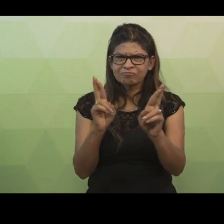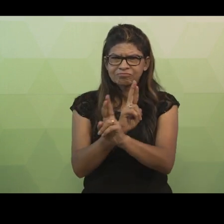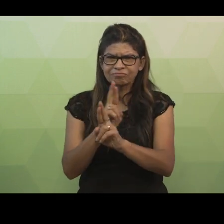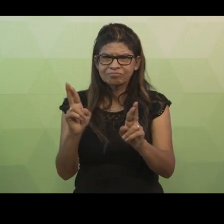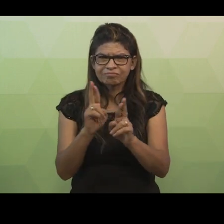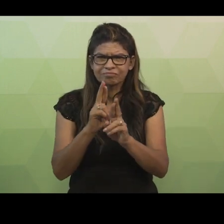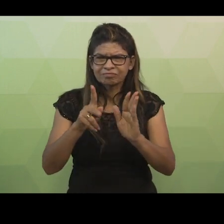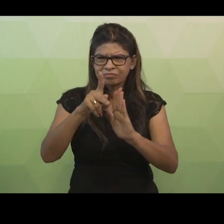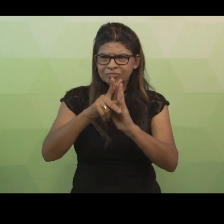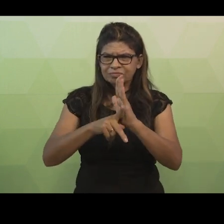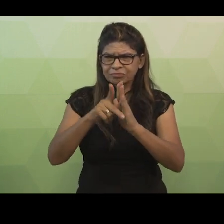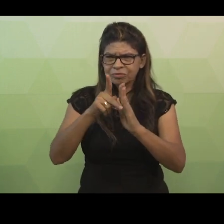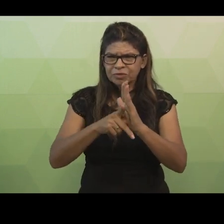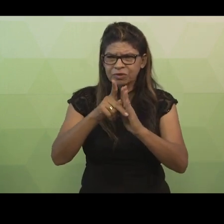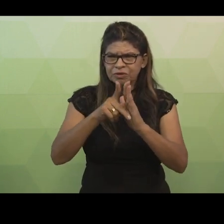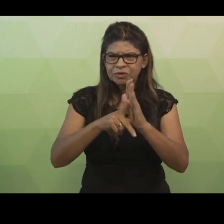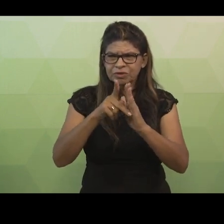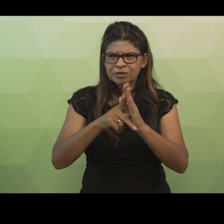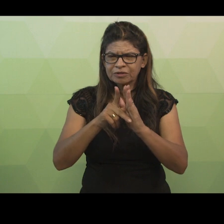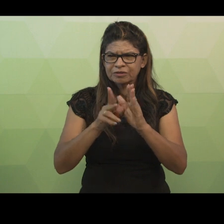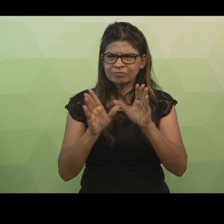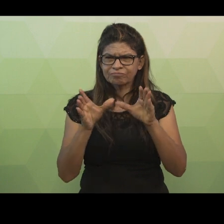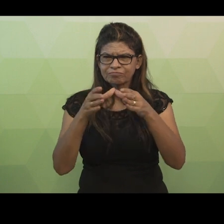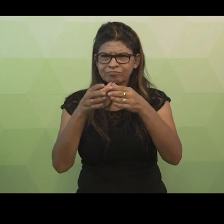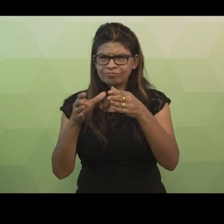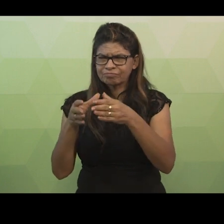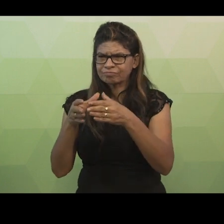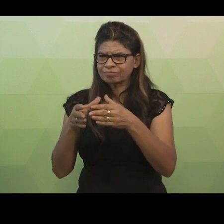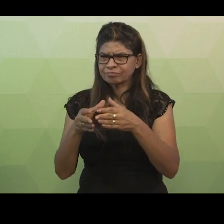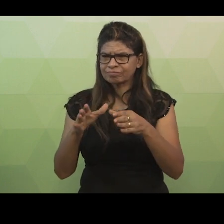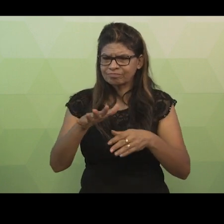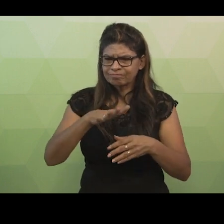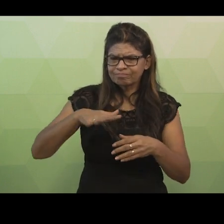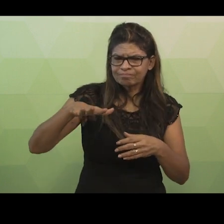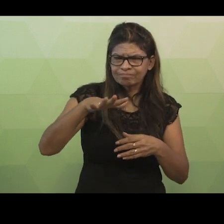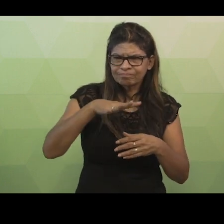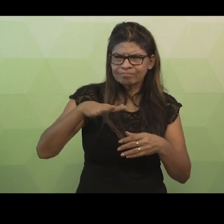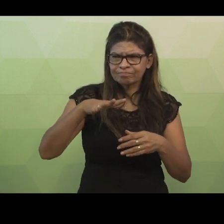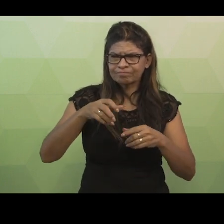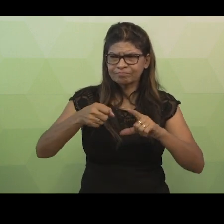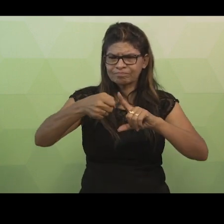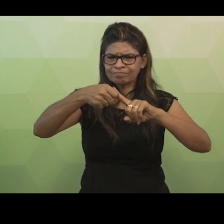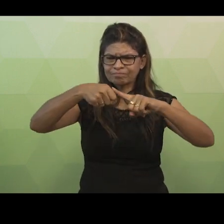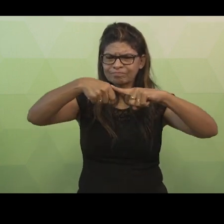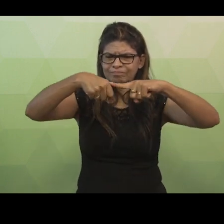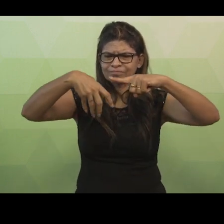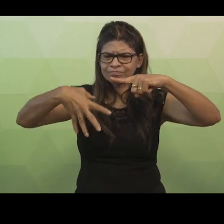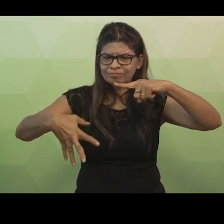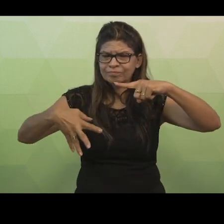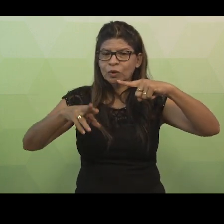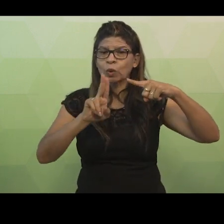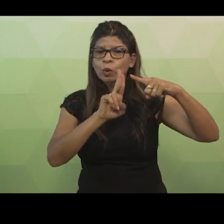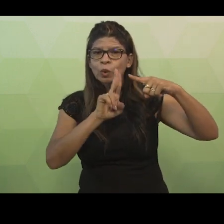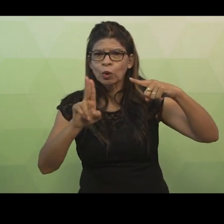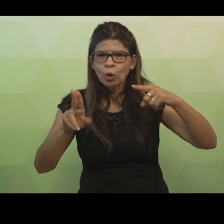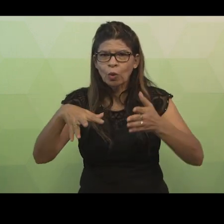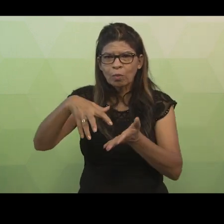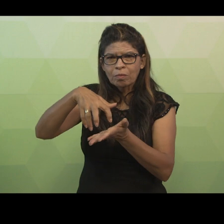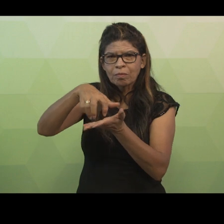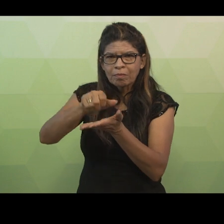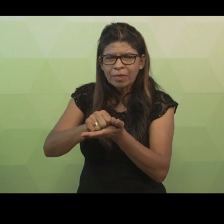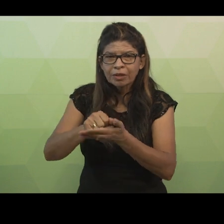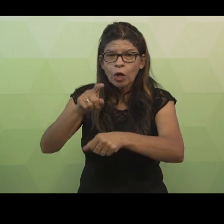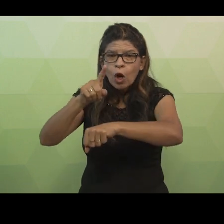através do relacionamento participa. Identificamos os atributos nome, matrícula e hora de